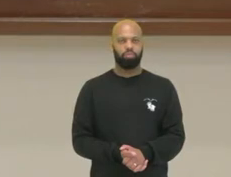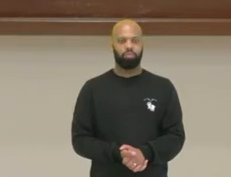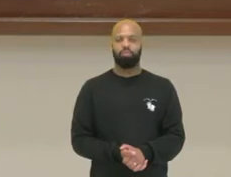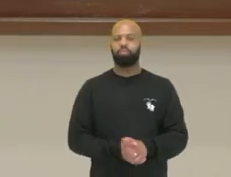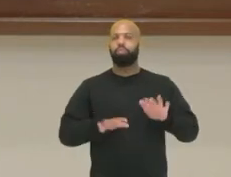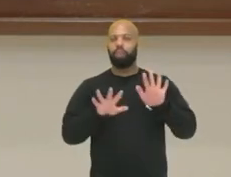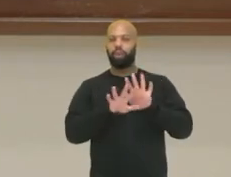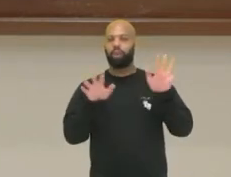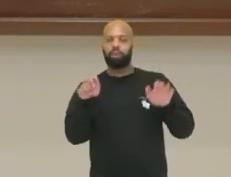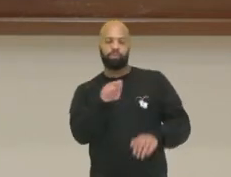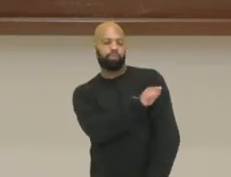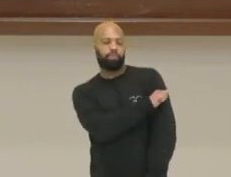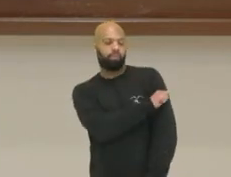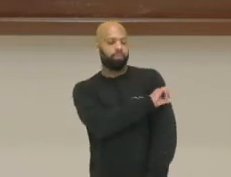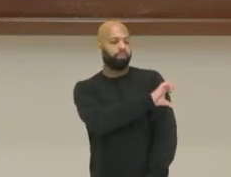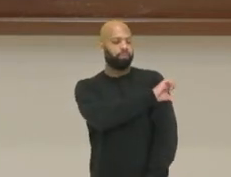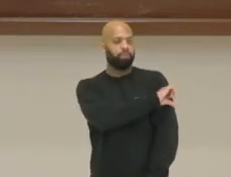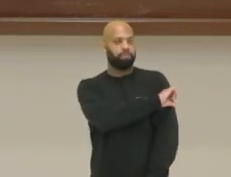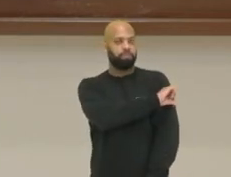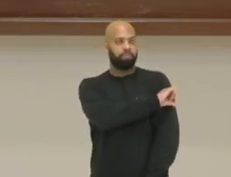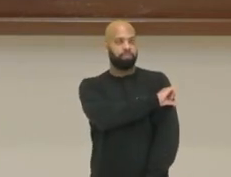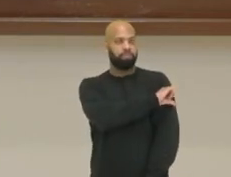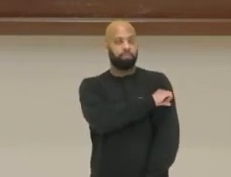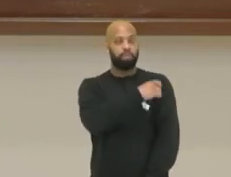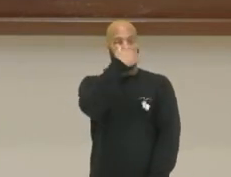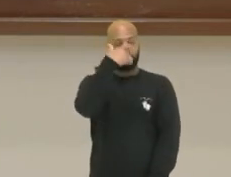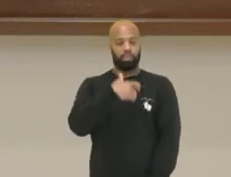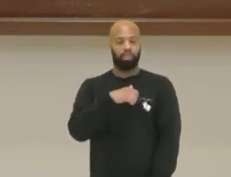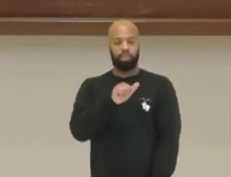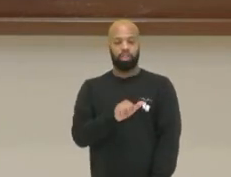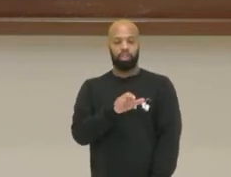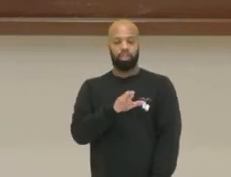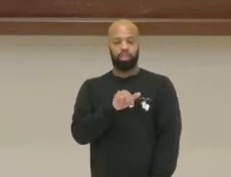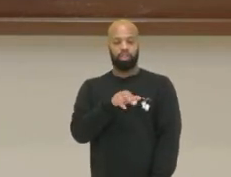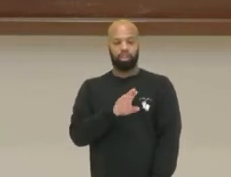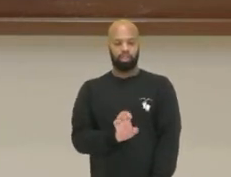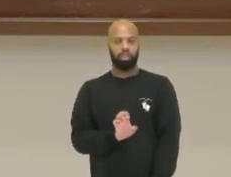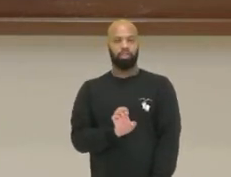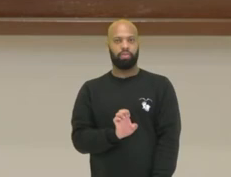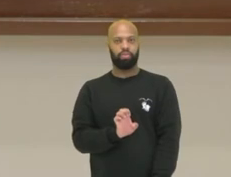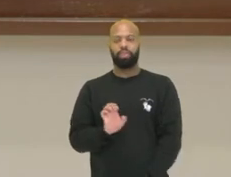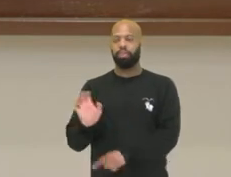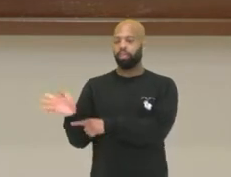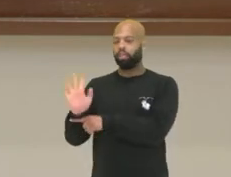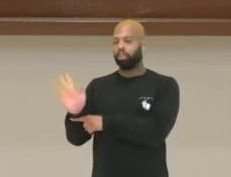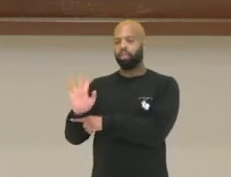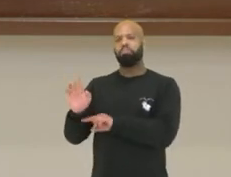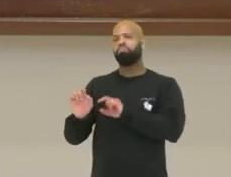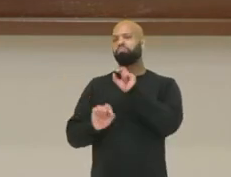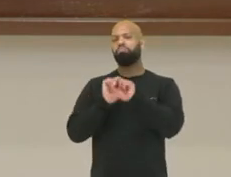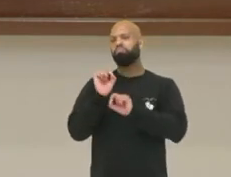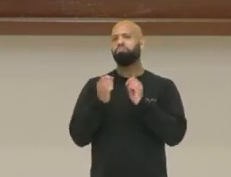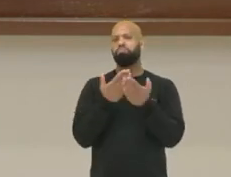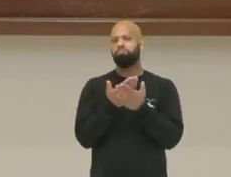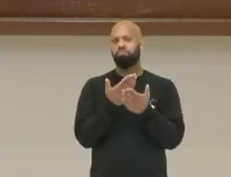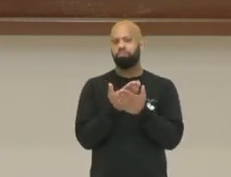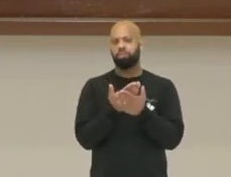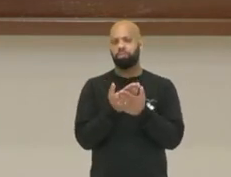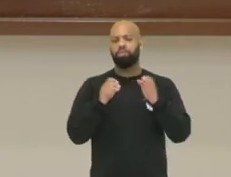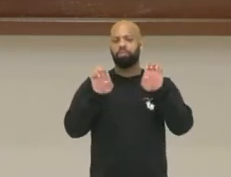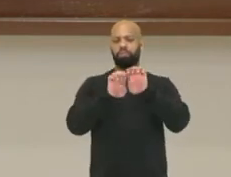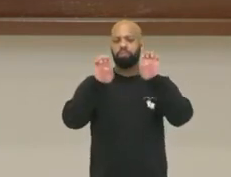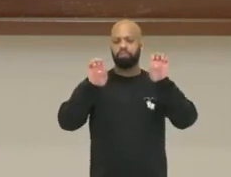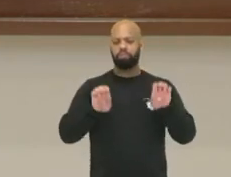Olá estudantes do nono ano, eu sou a professora Ariane Lopes. Neste vídeo vamos falar sobre as